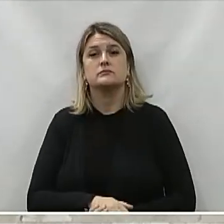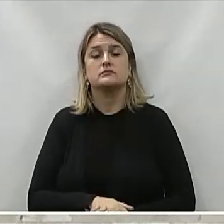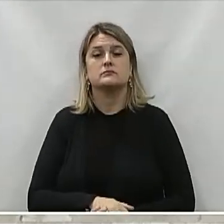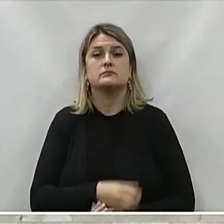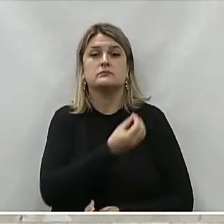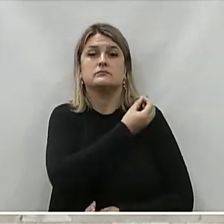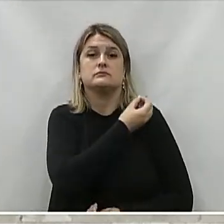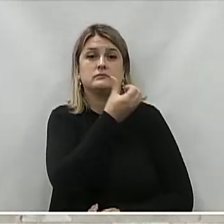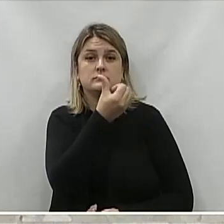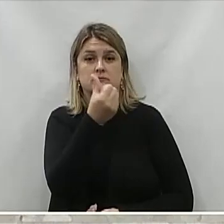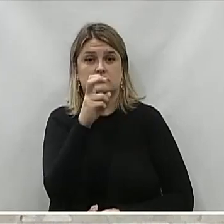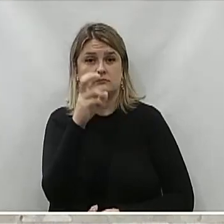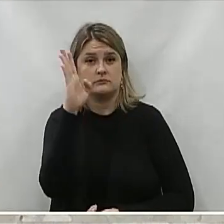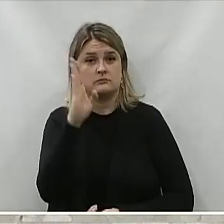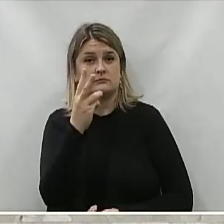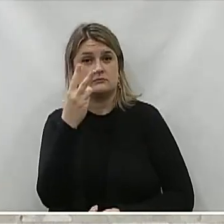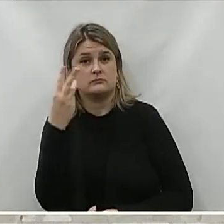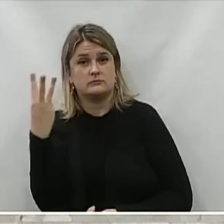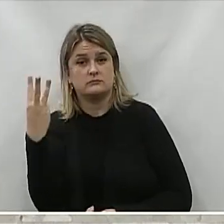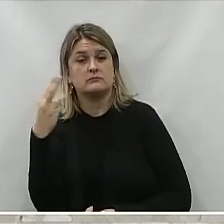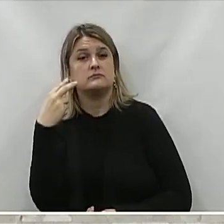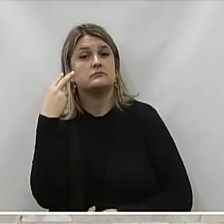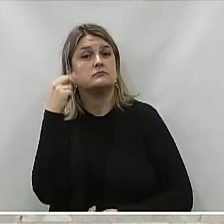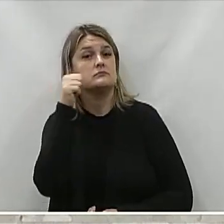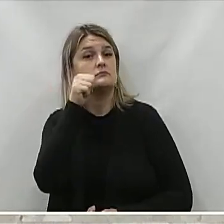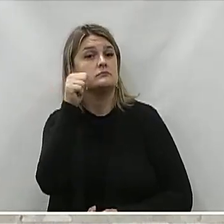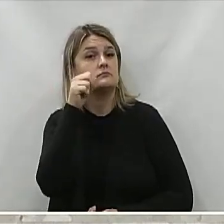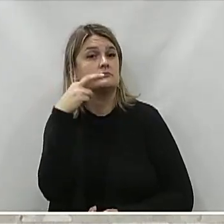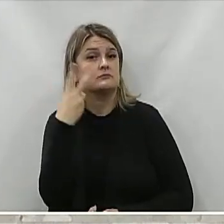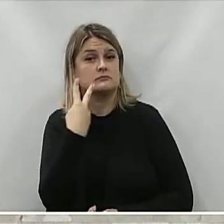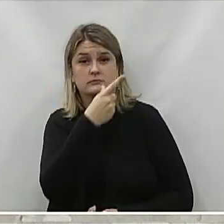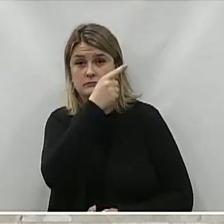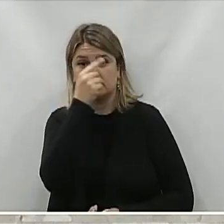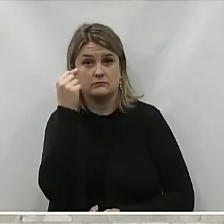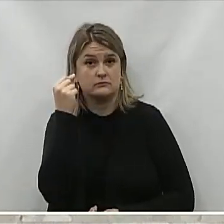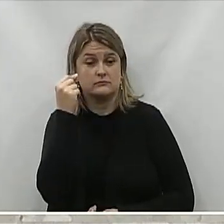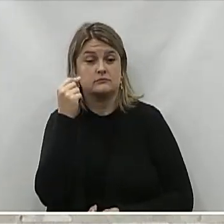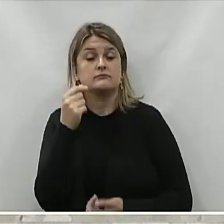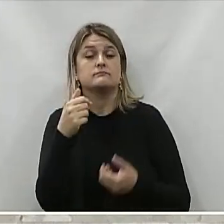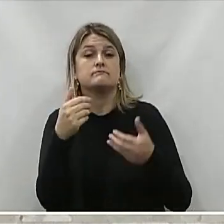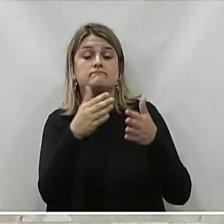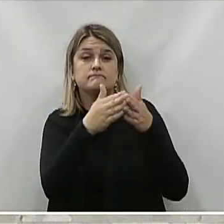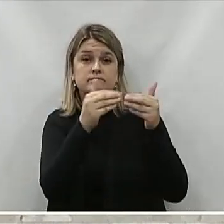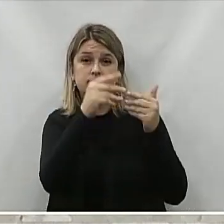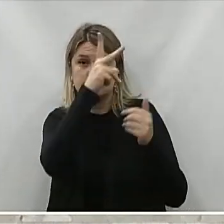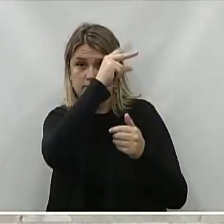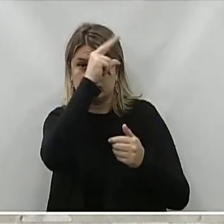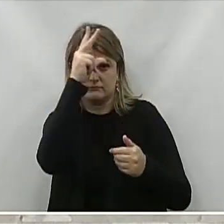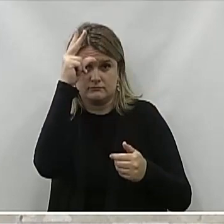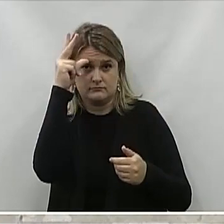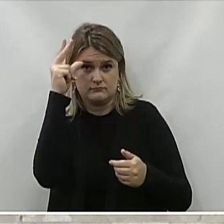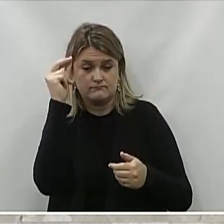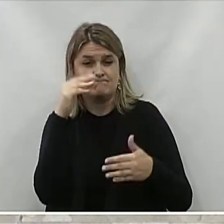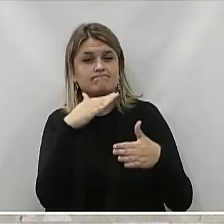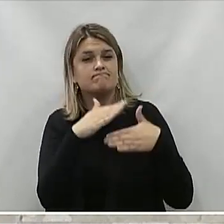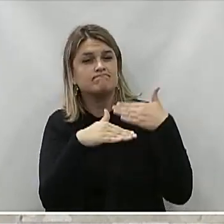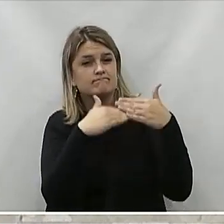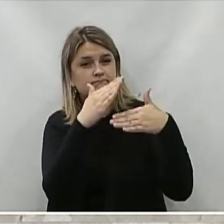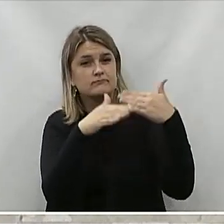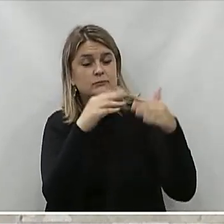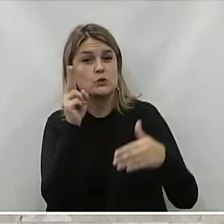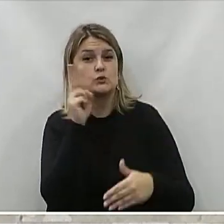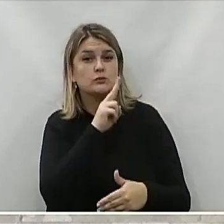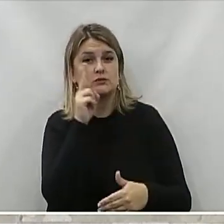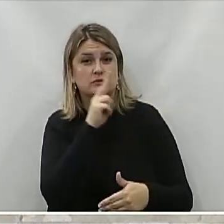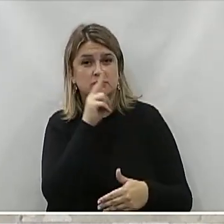Número 65 De 2023 Da vereadora Alandra Roveda Grando Para que o Executivo Municipal Desenvolva Em